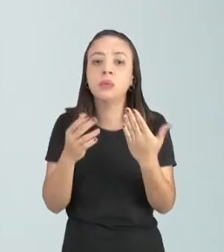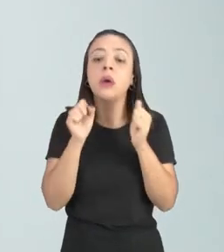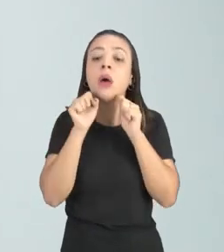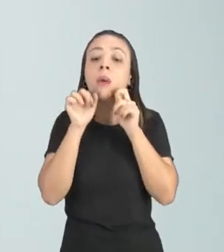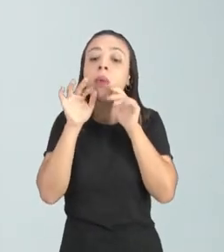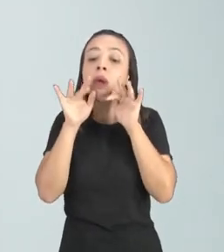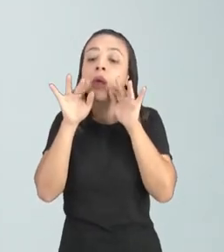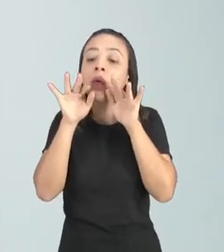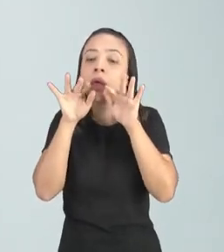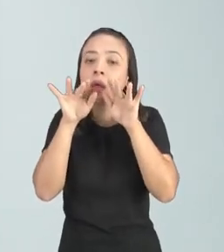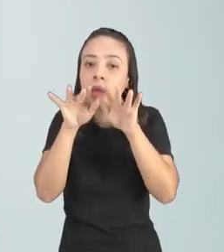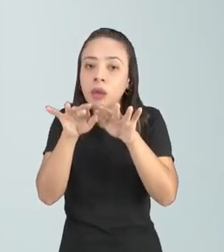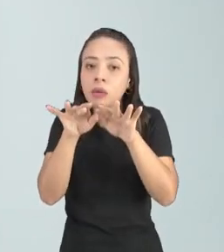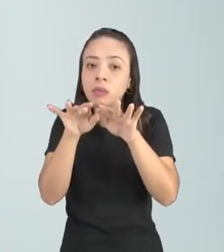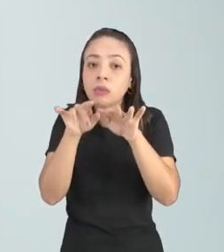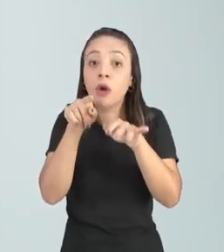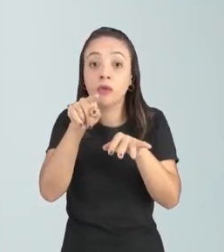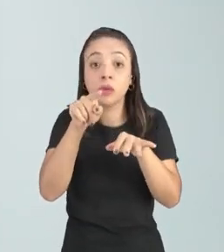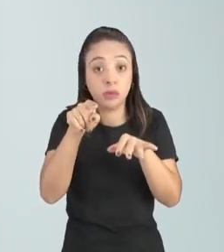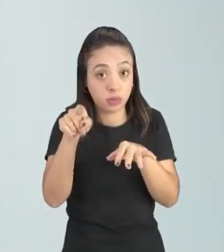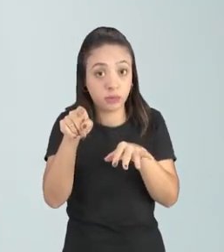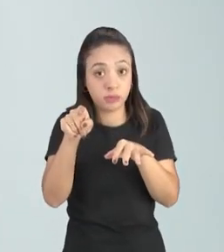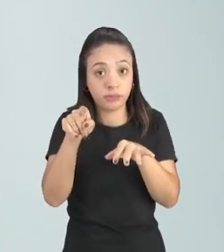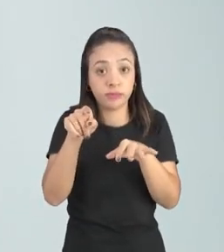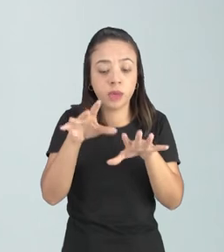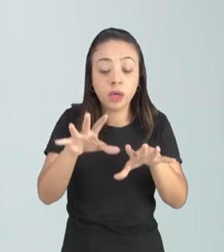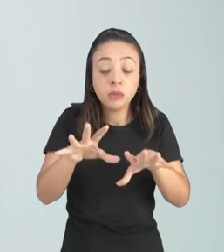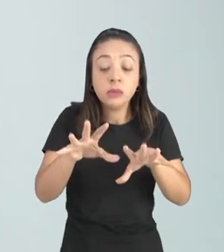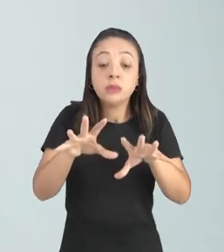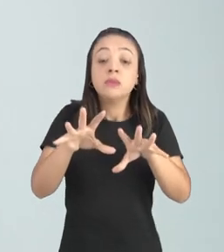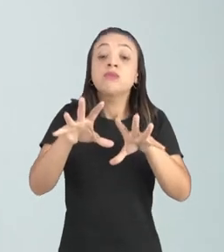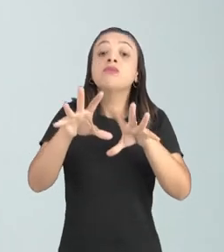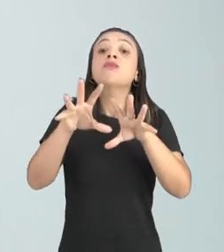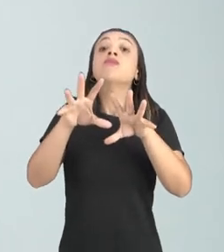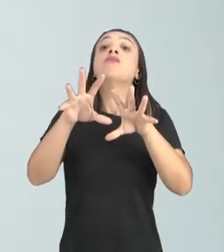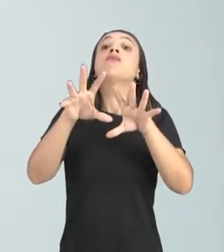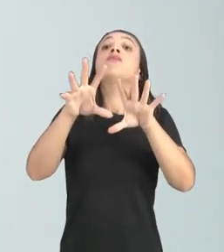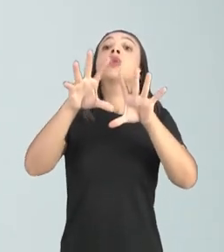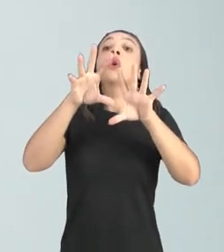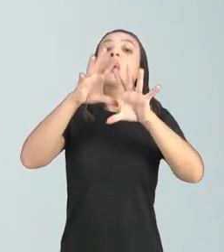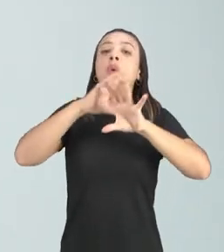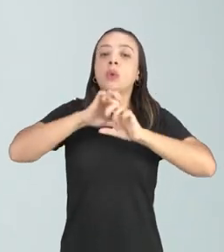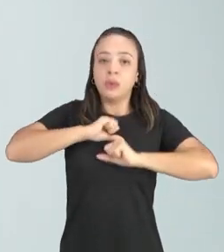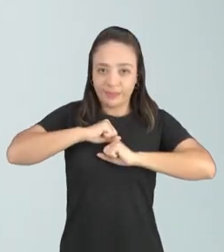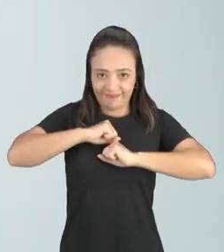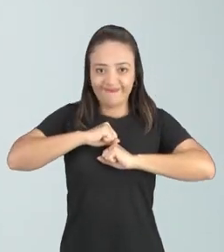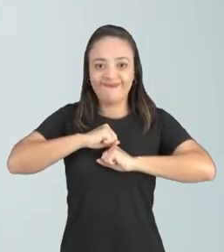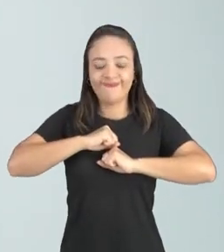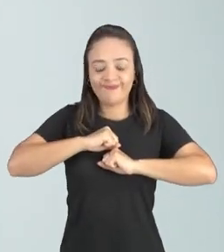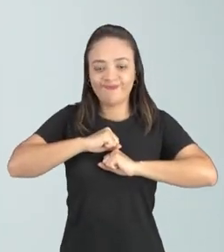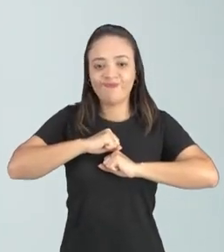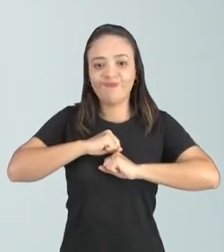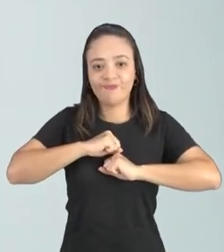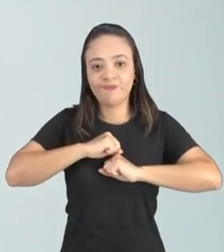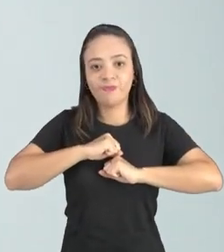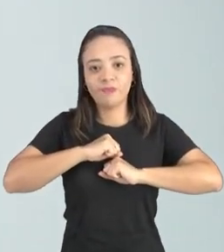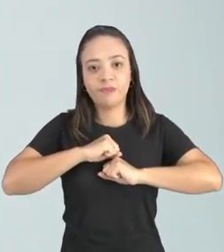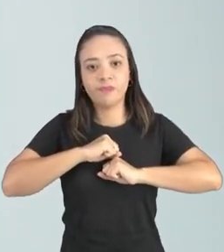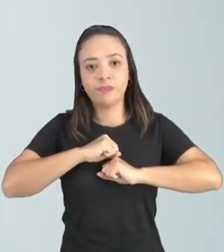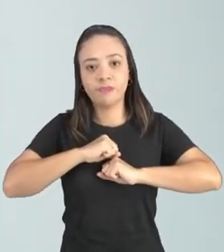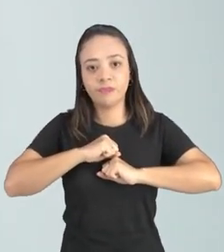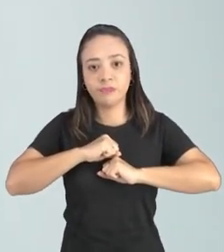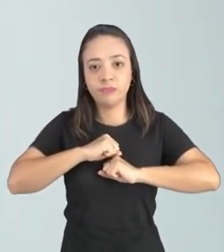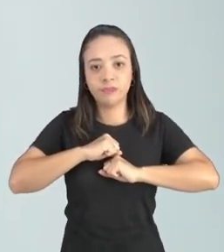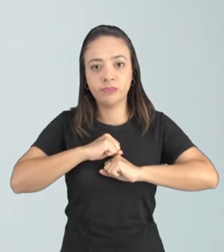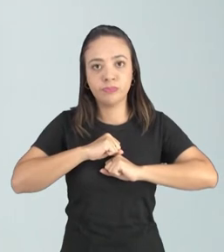gotícula de saliva você aspirou você aspirou aquelas aquelas gotículas estava ali junto com o ar e nelas estavam